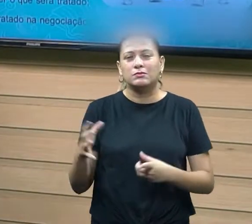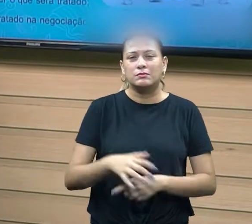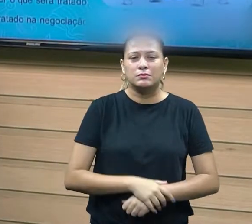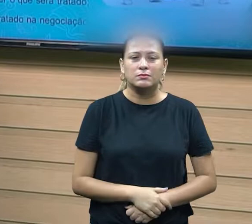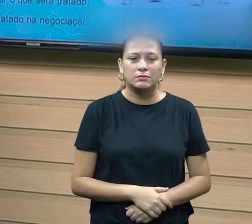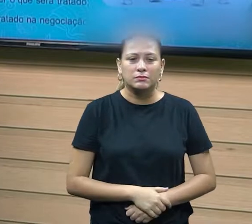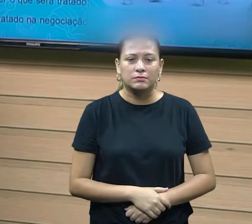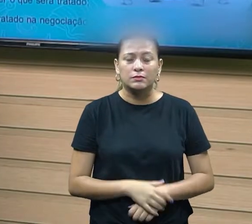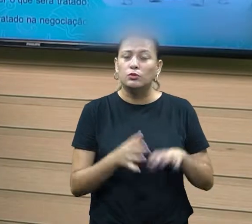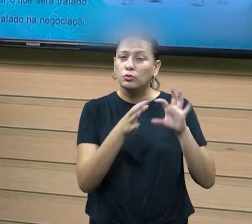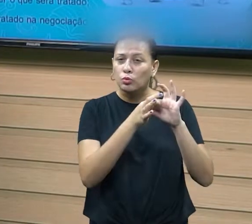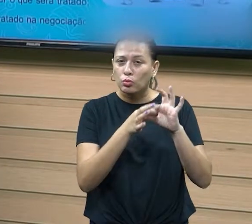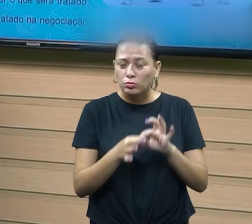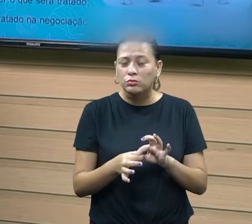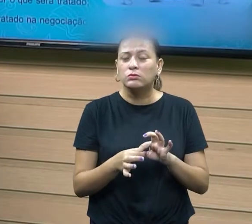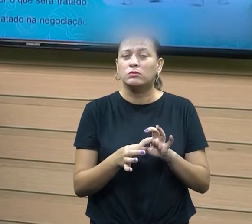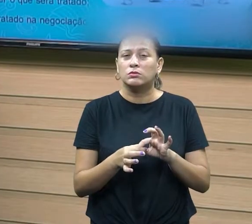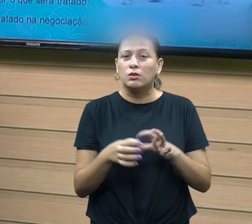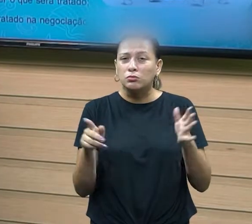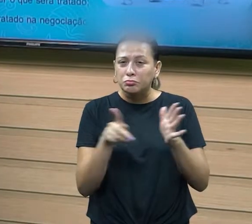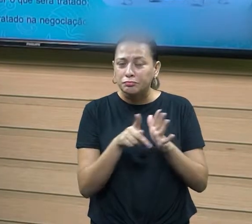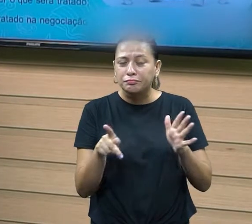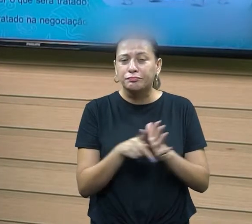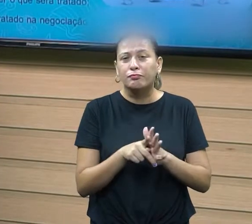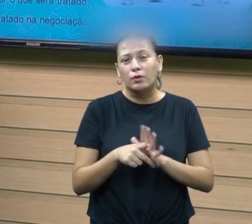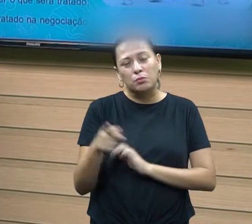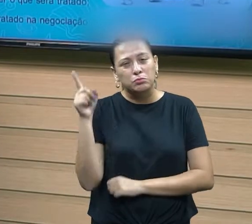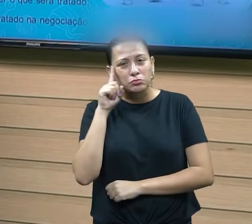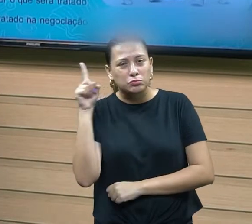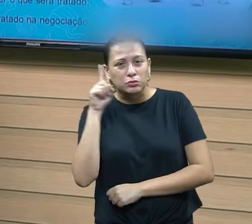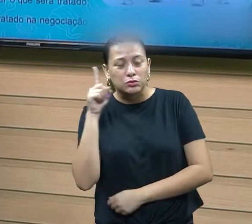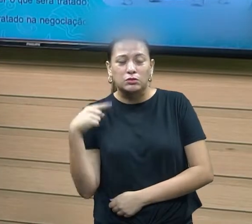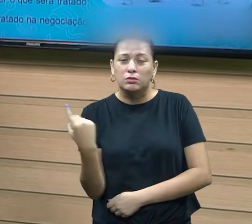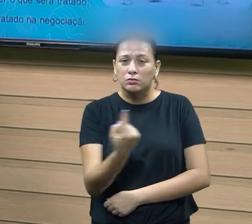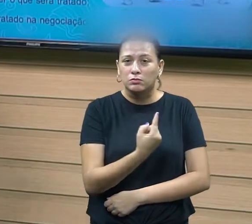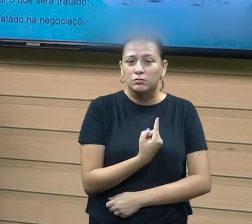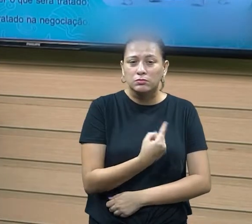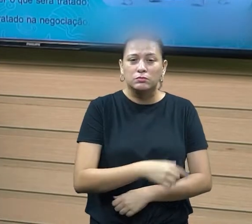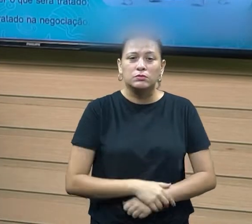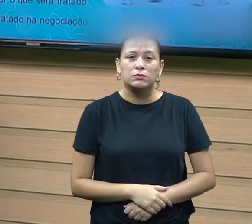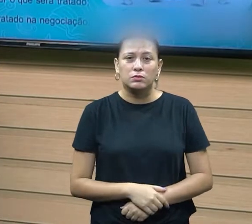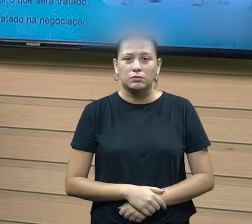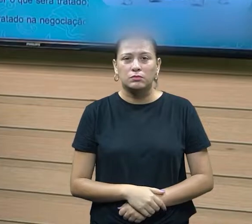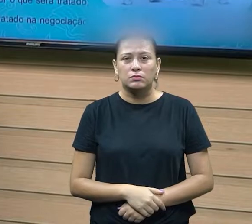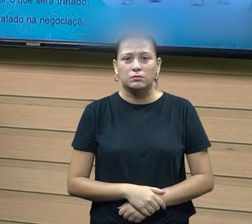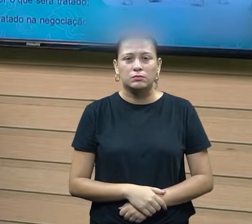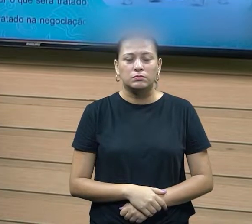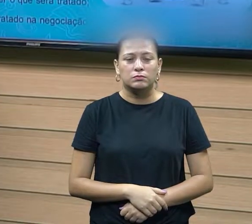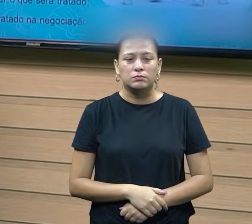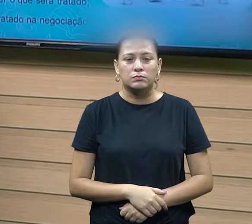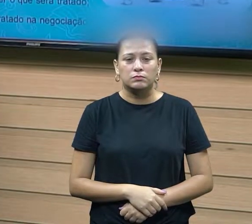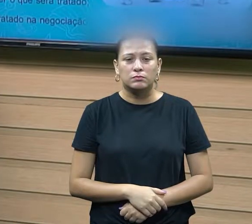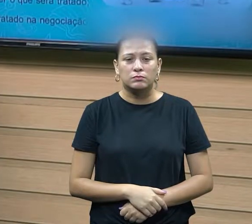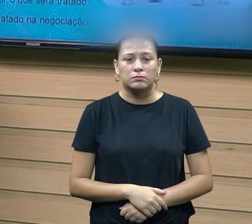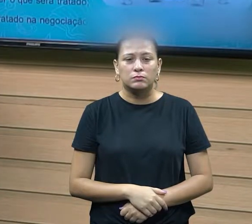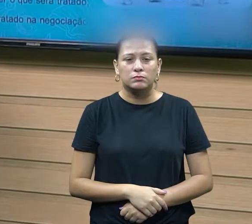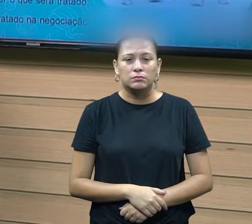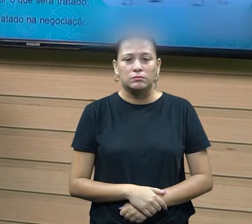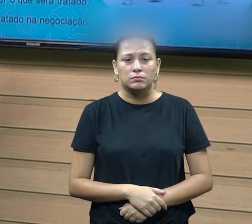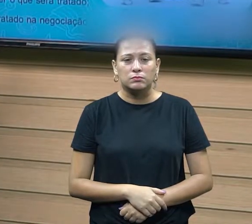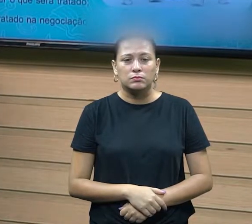ter, são situações mesmo que no nosso cotidiano constantemente a gente vai se deparar. Então, evitar